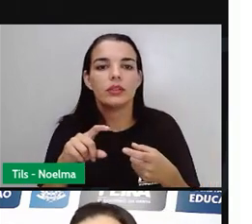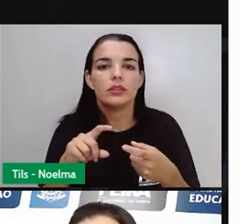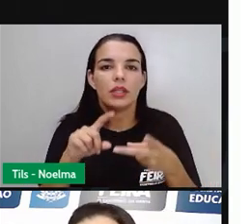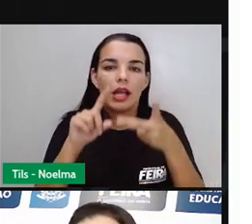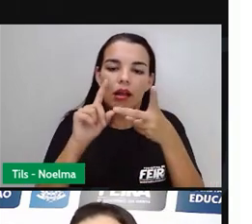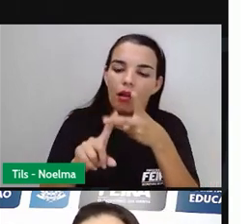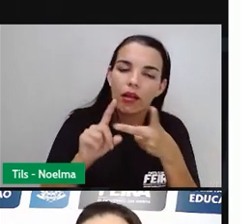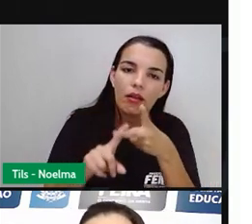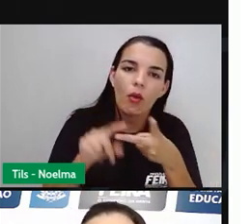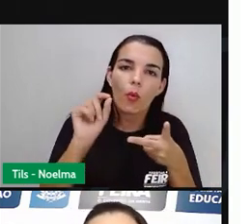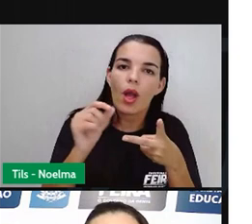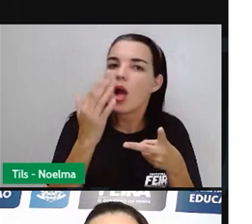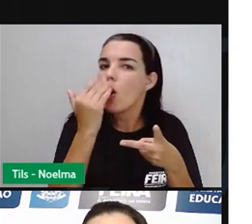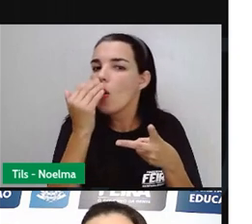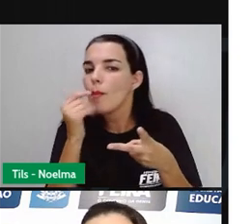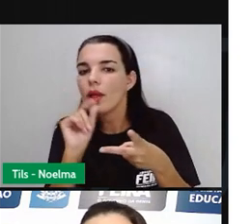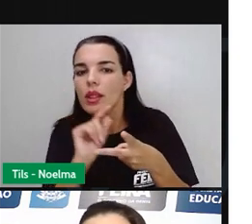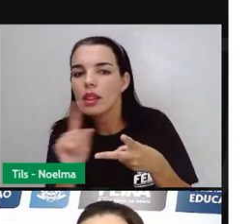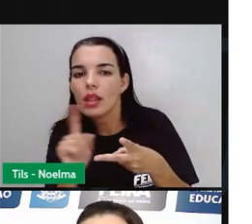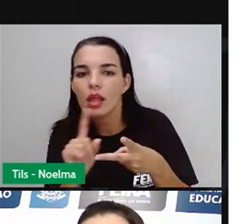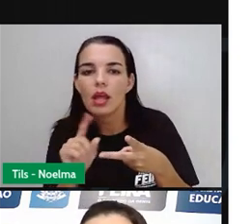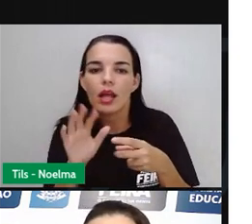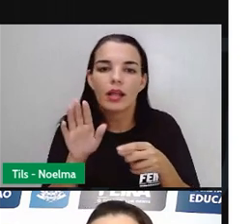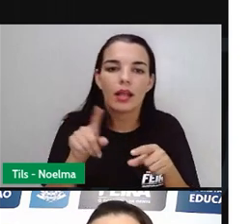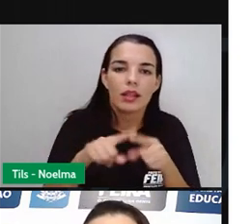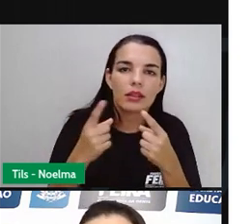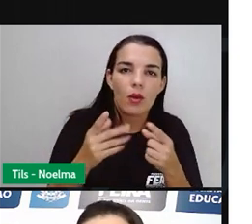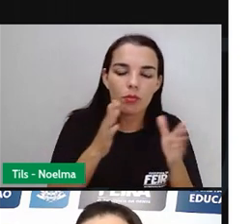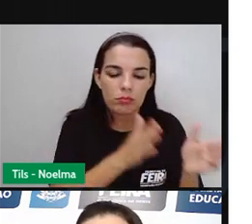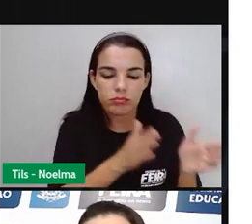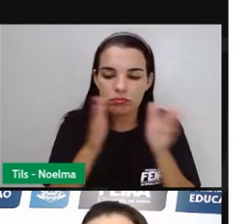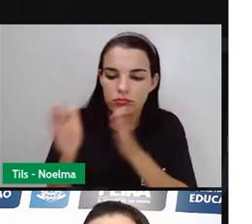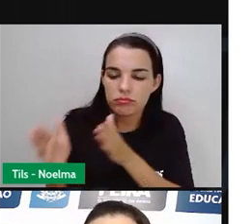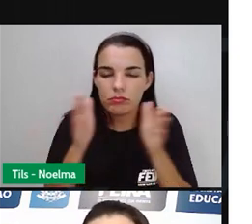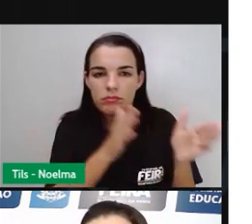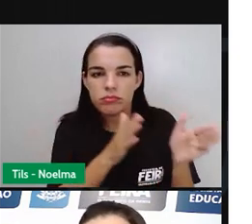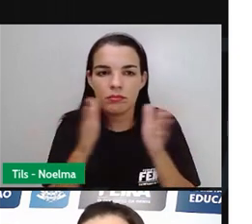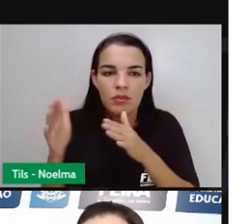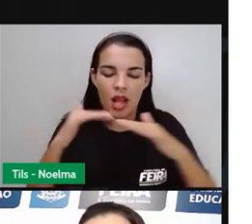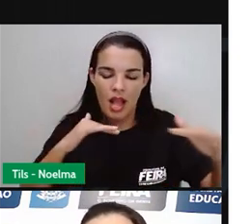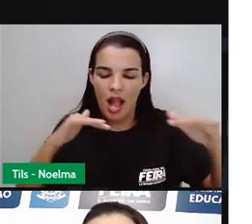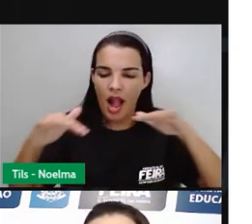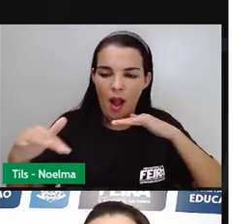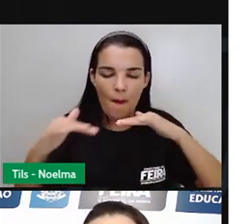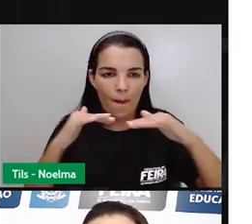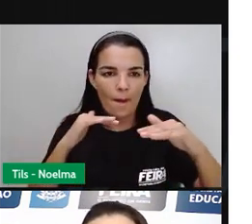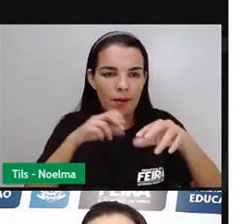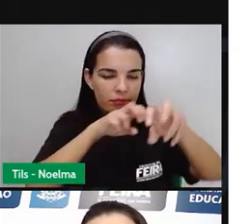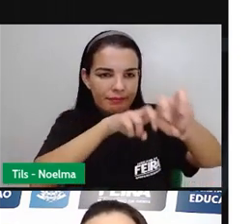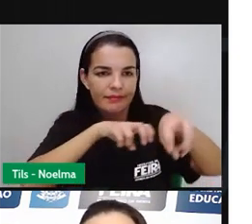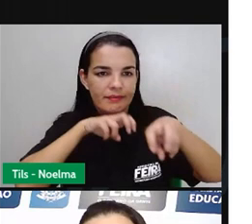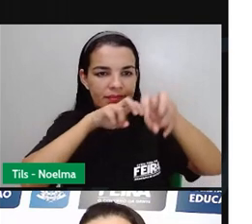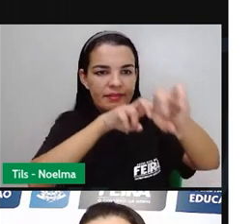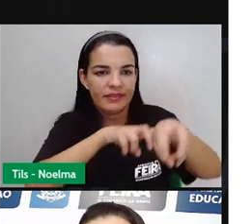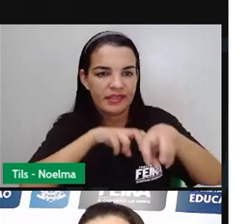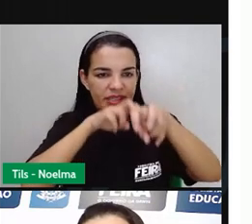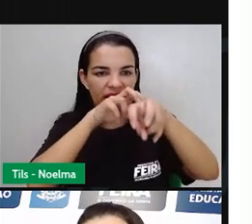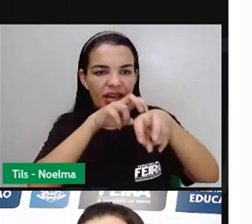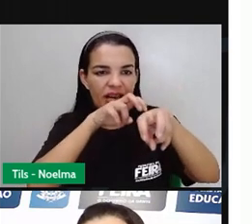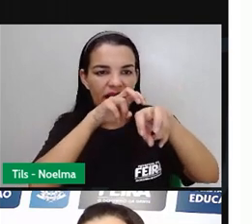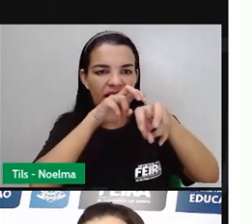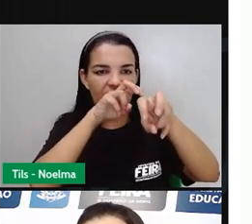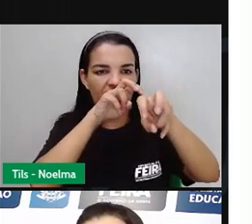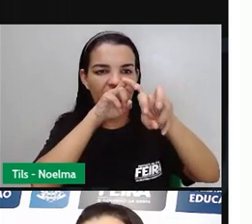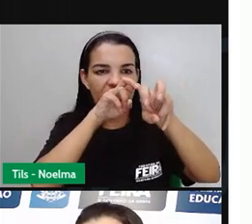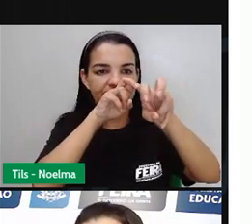não-leguminosa. E assim vai alternando aí, que a gente chama de rotação de cultura, a fim de fazer